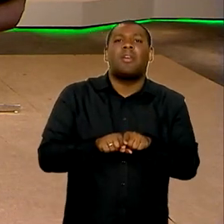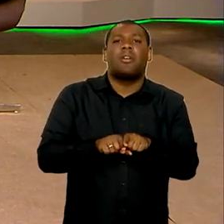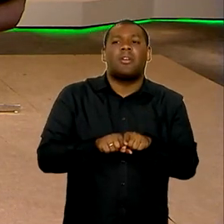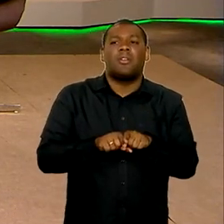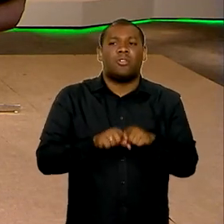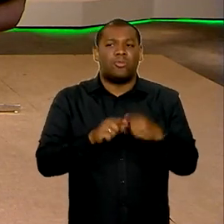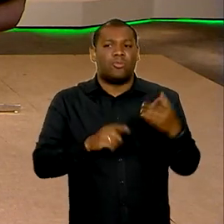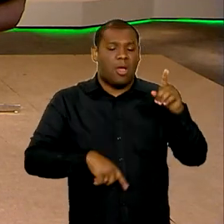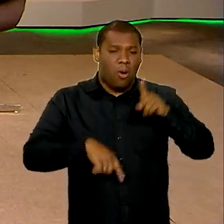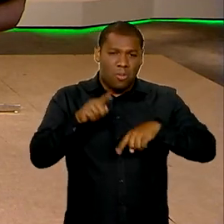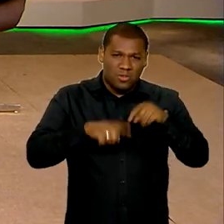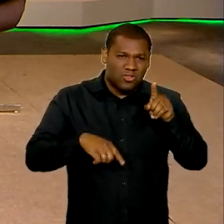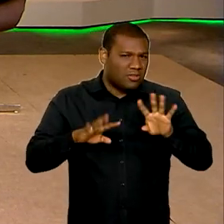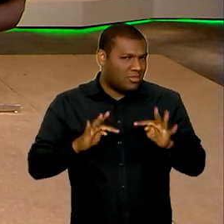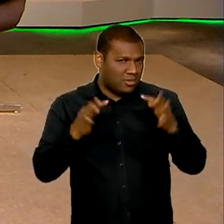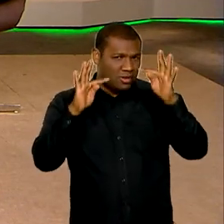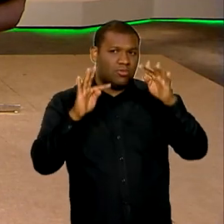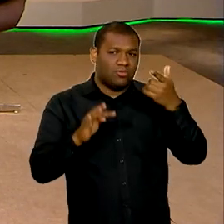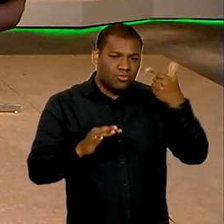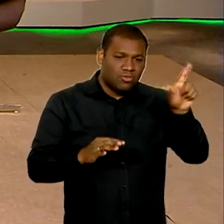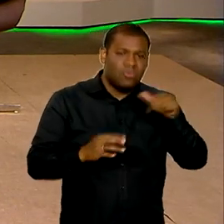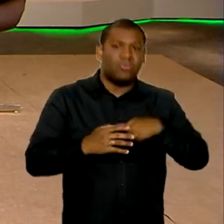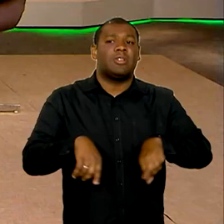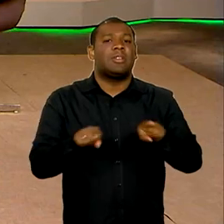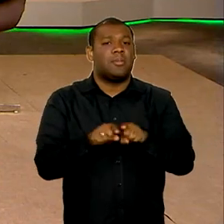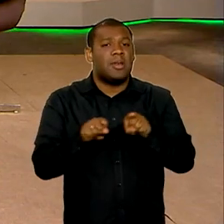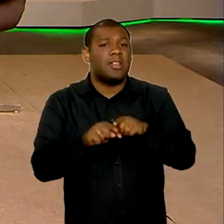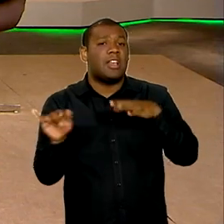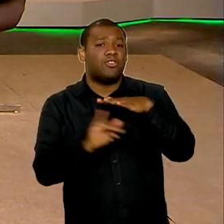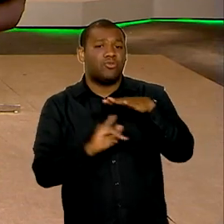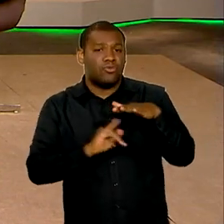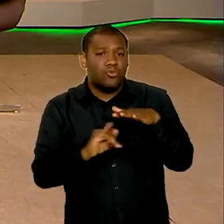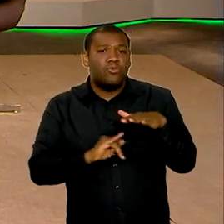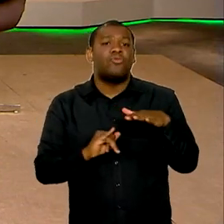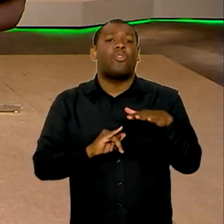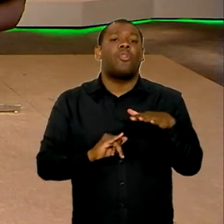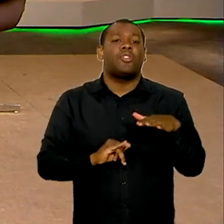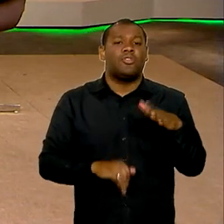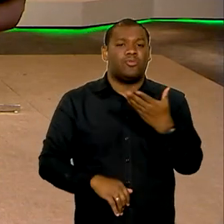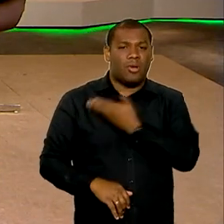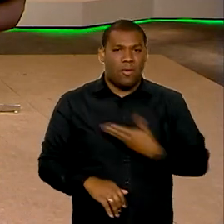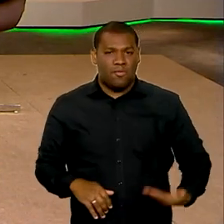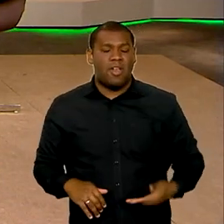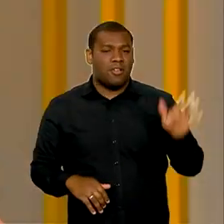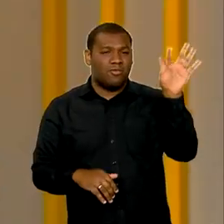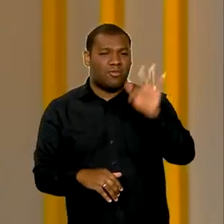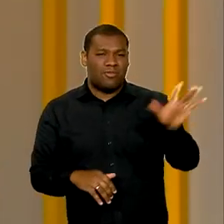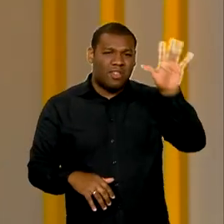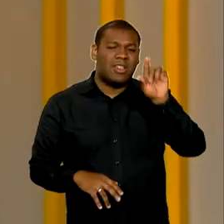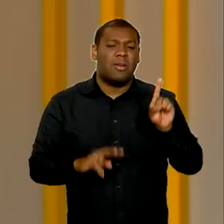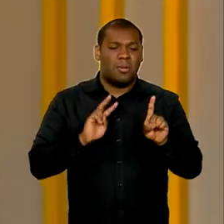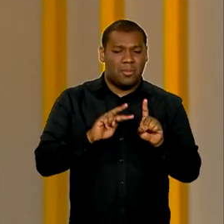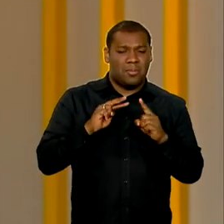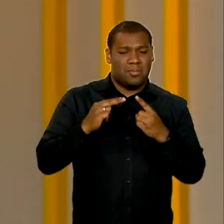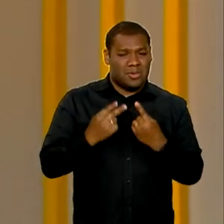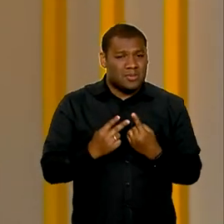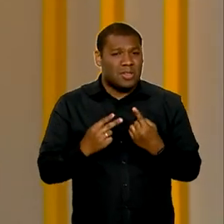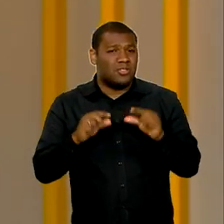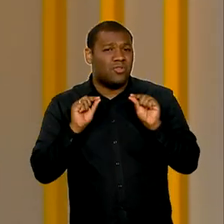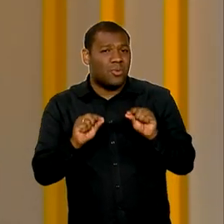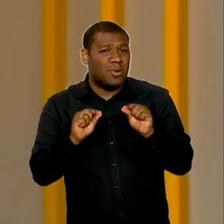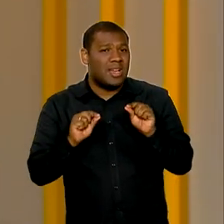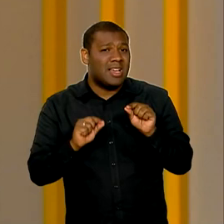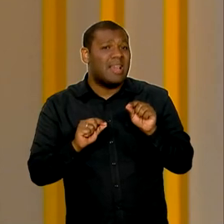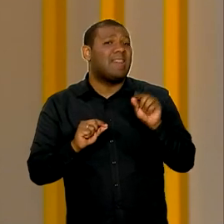iniciar uma preparação dos órgãos do governo federal, uma vez que nós já tínhamos uma perspectiva da ocorrência desse